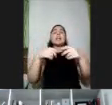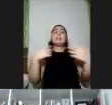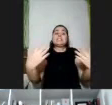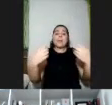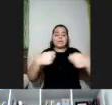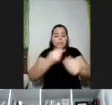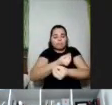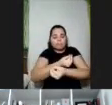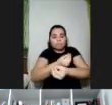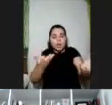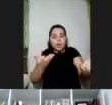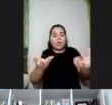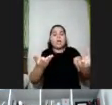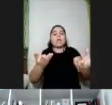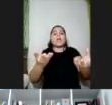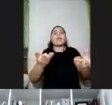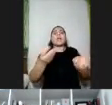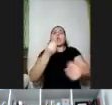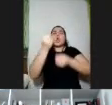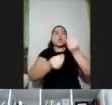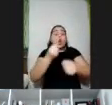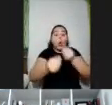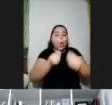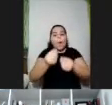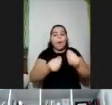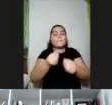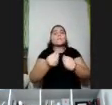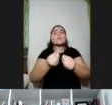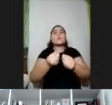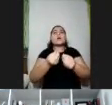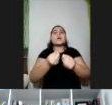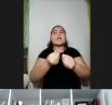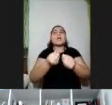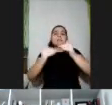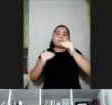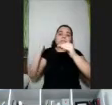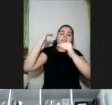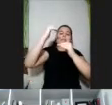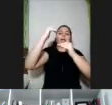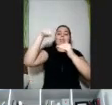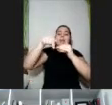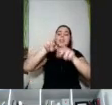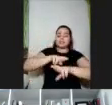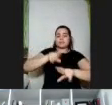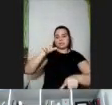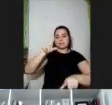a elas condições de superação dessa diferença em relação à média da população.